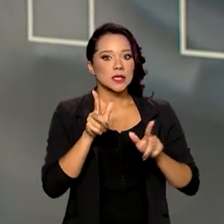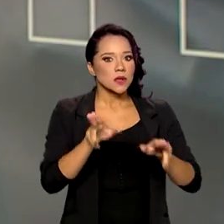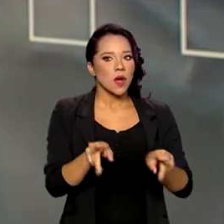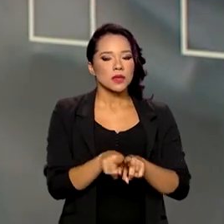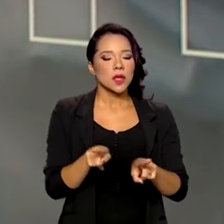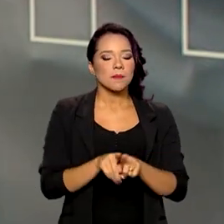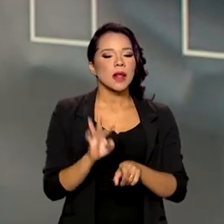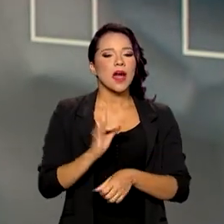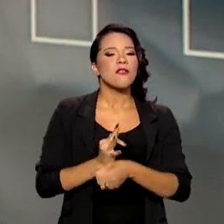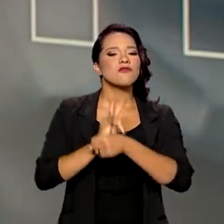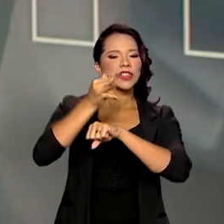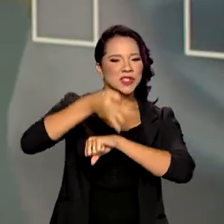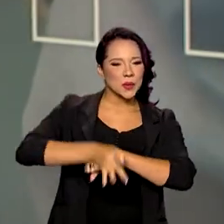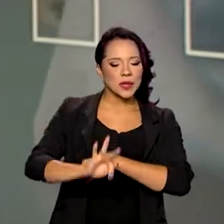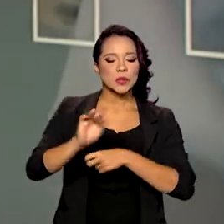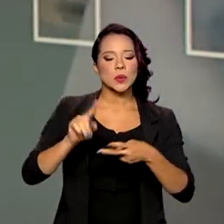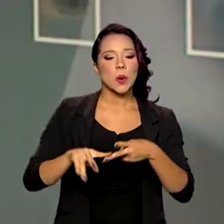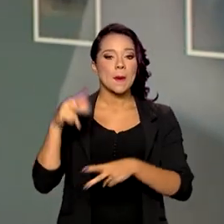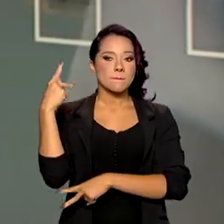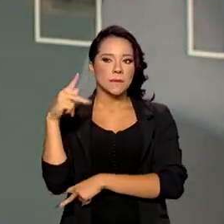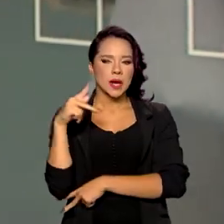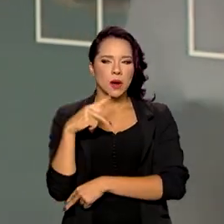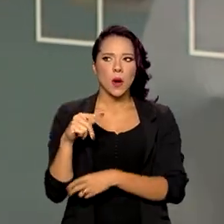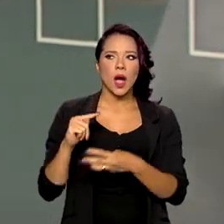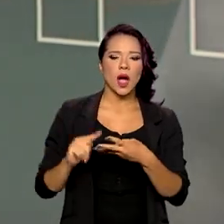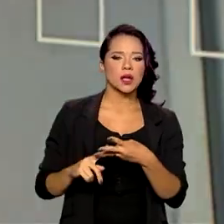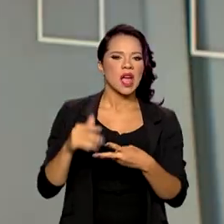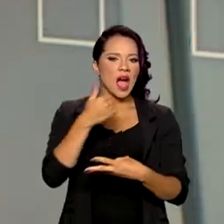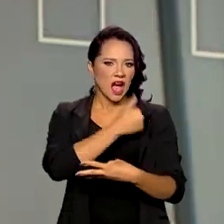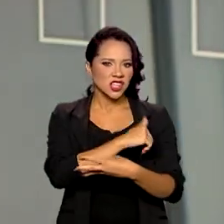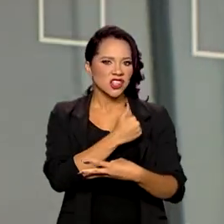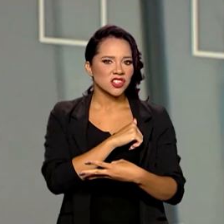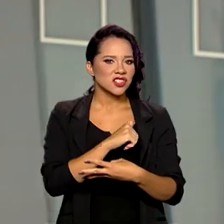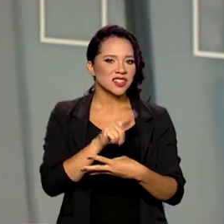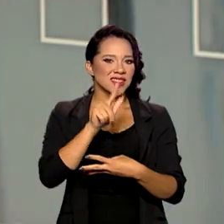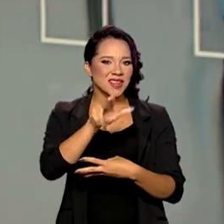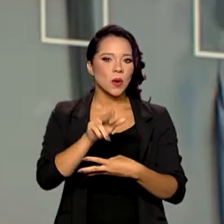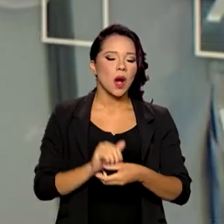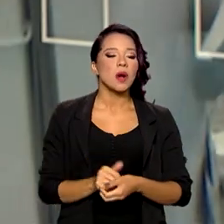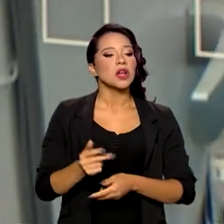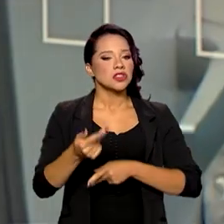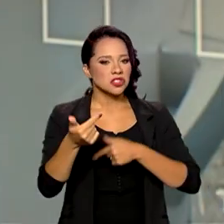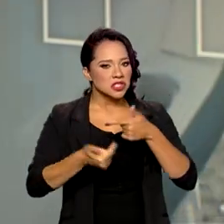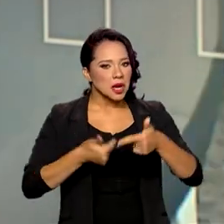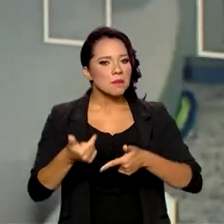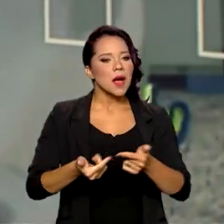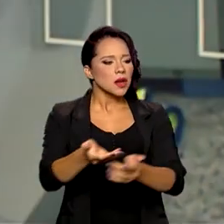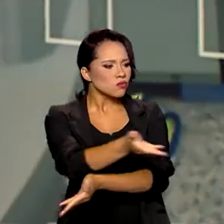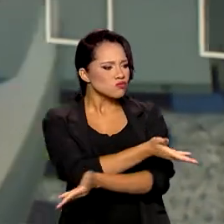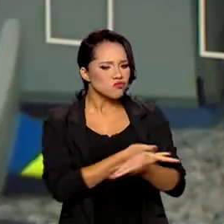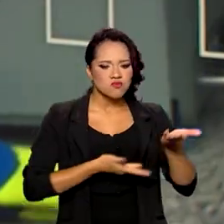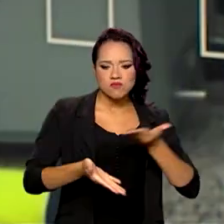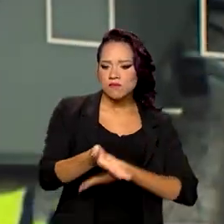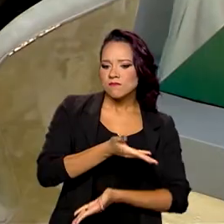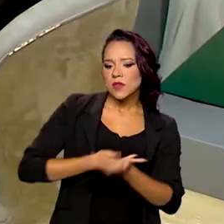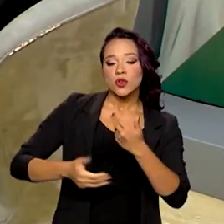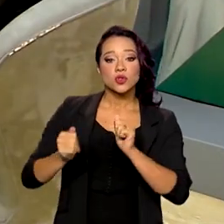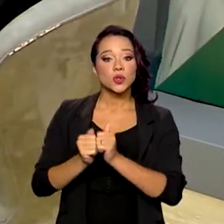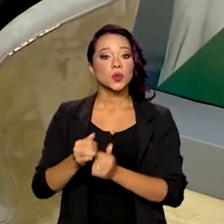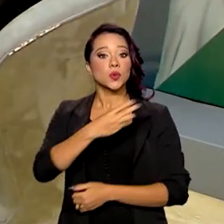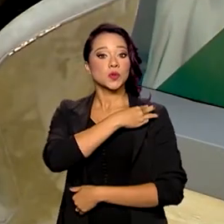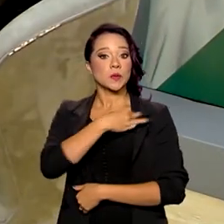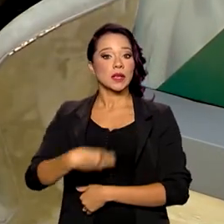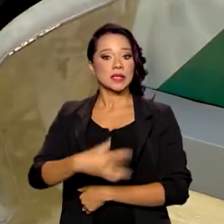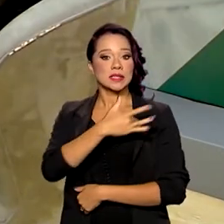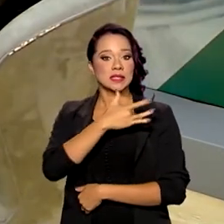em Foz do Iguaçu, Paraguai, Argentina. E temos trabalhado em conjunto com os